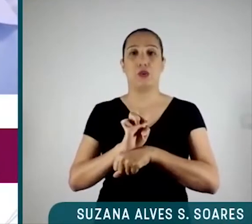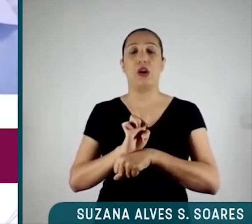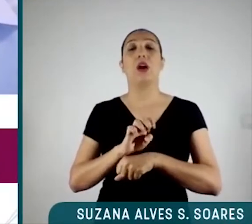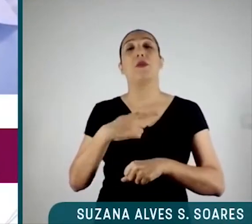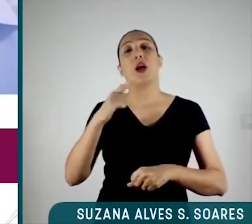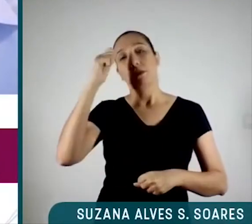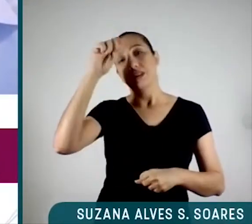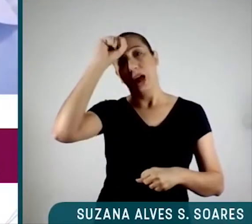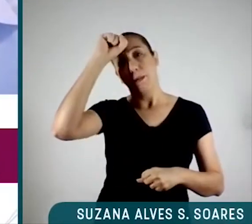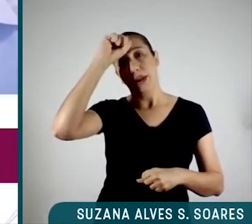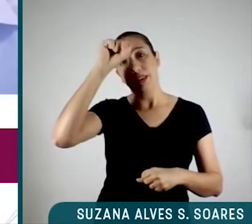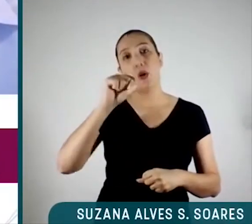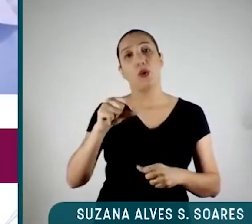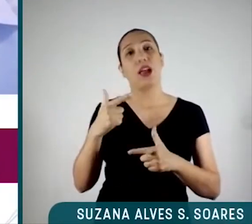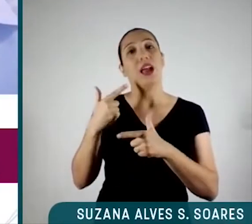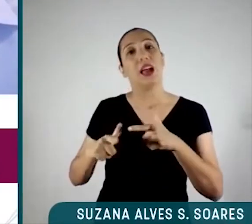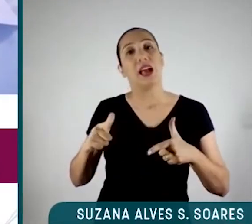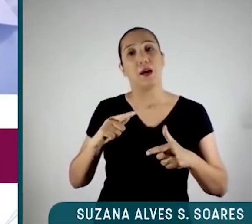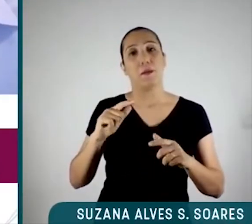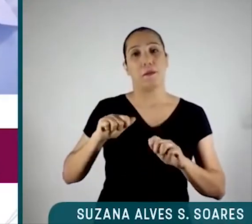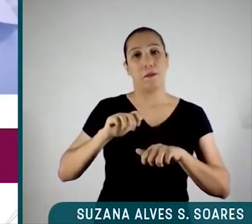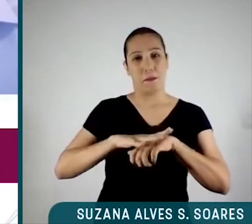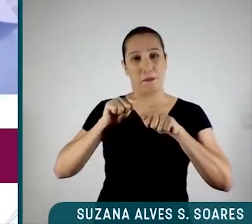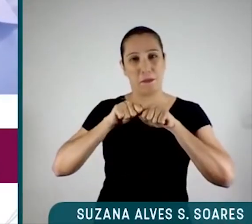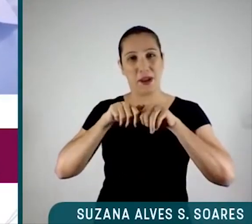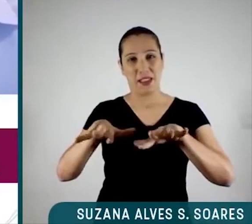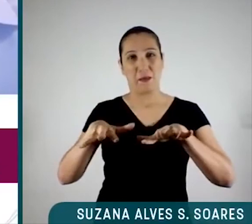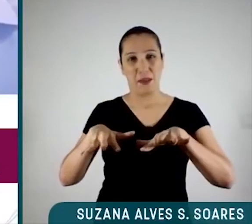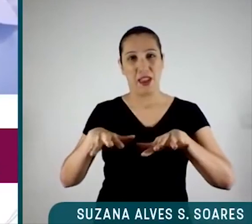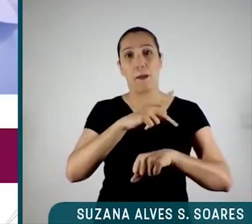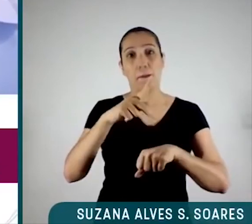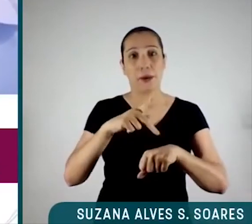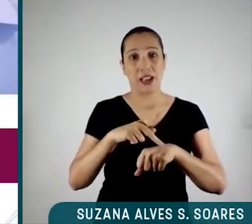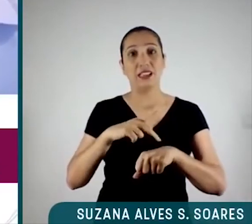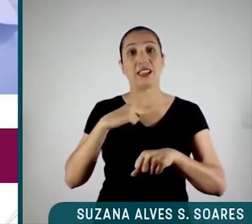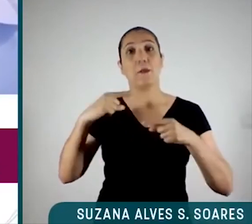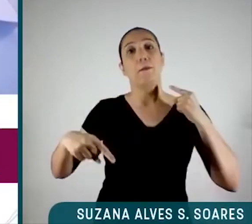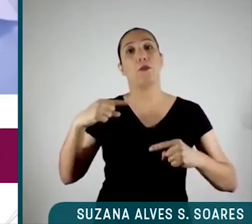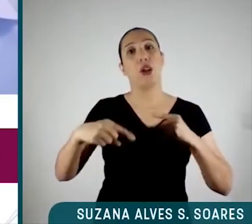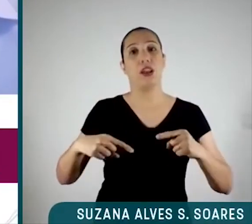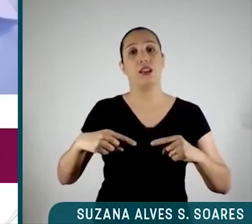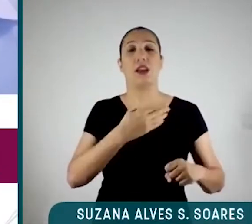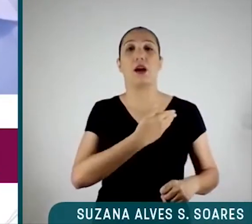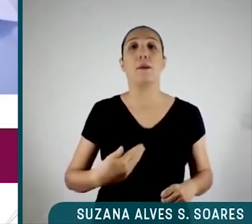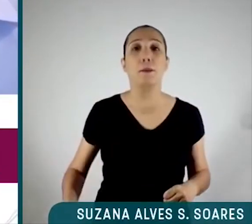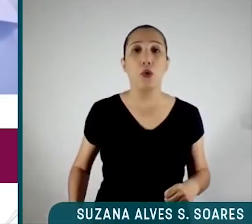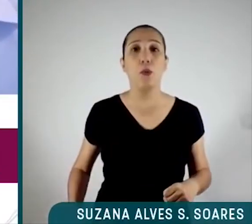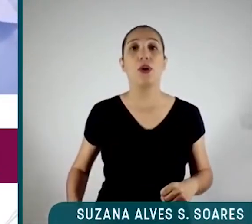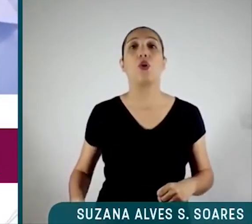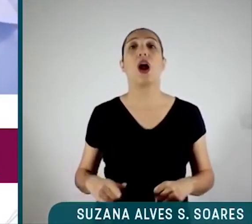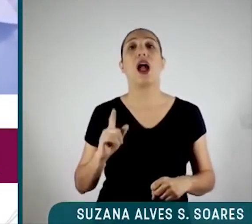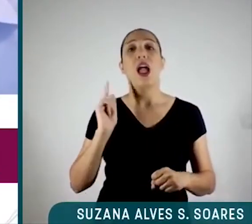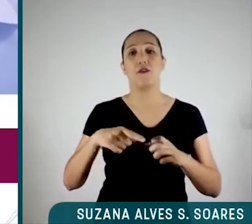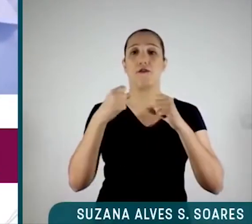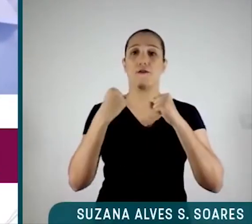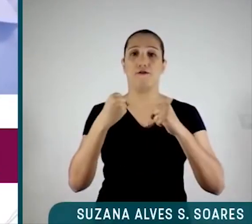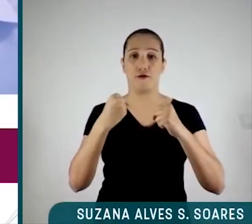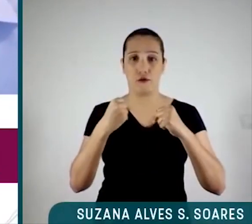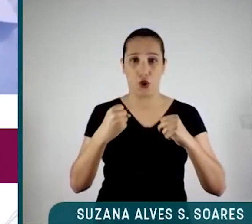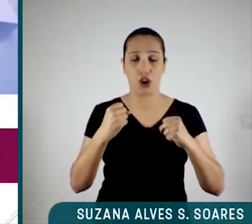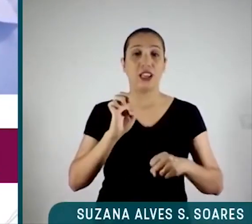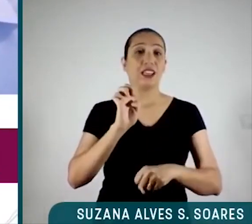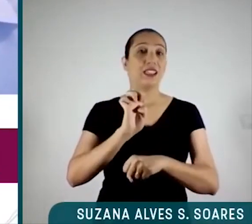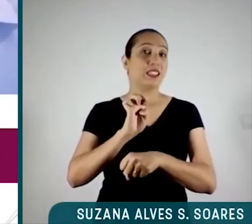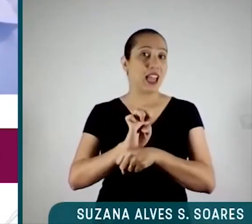a crise da pandemia, é de que os países que têm políticas públicas fortes, onde o Estado tem capilaridade e